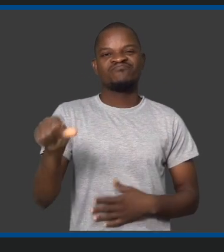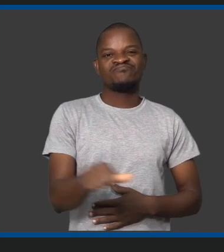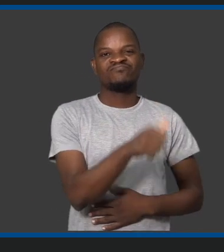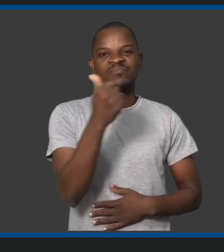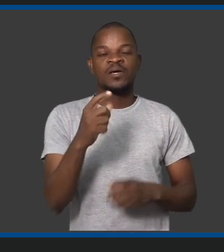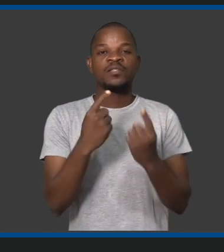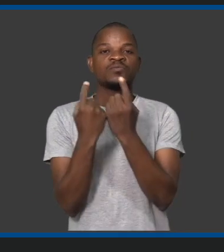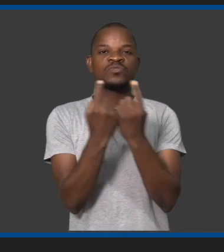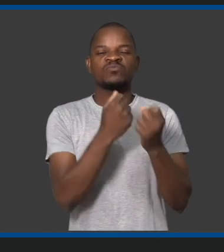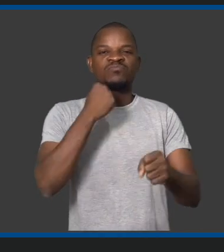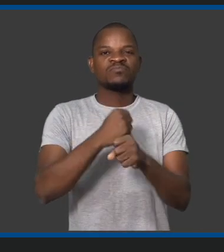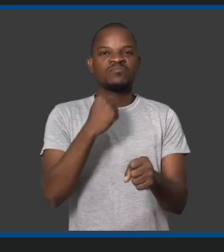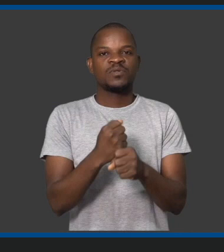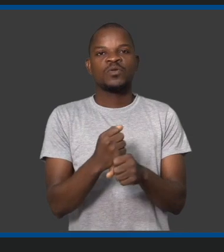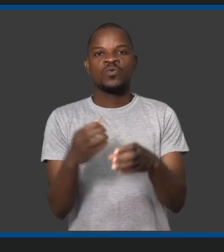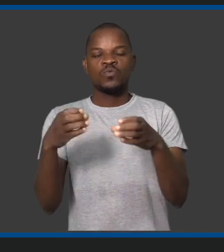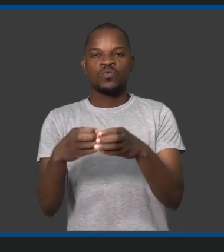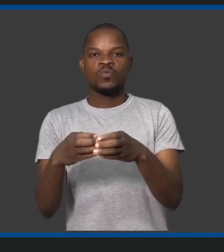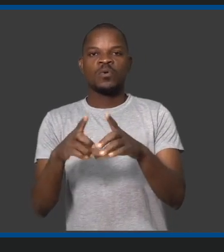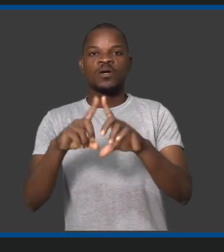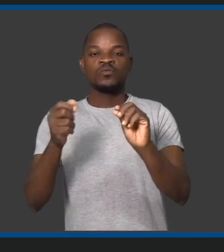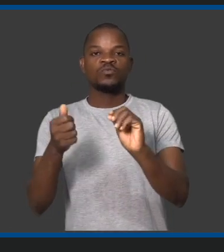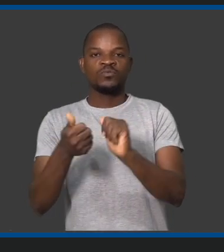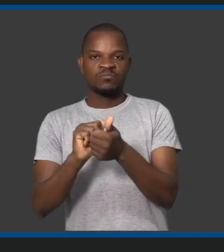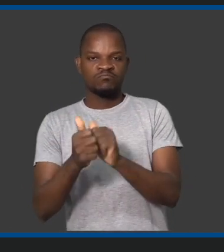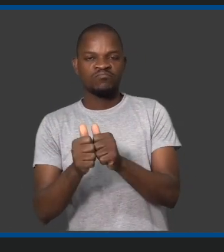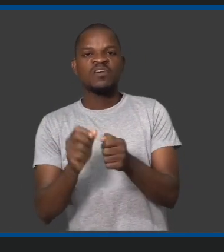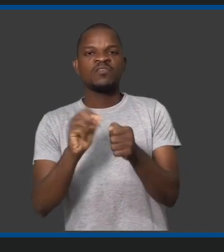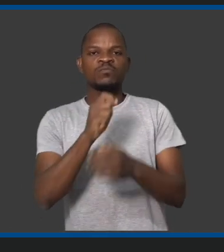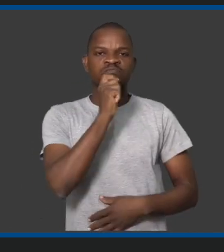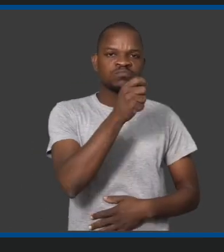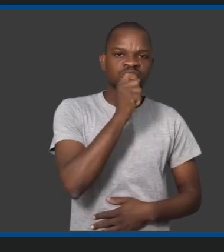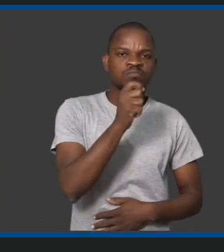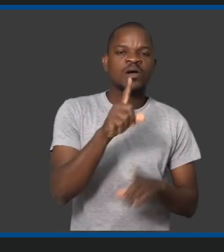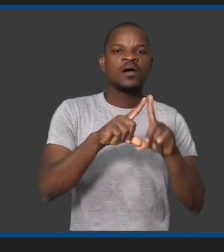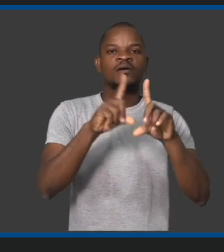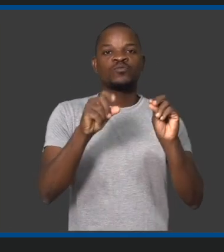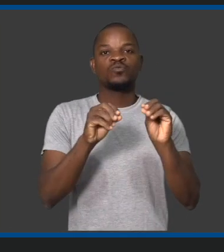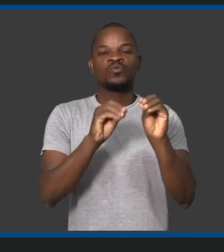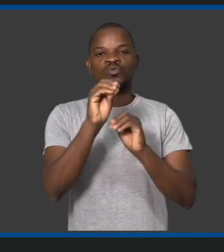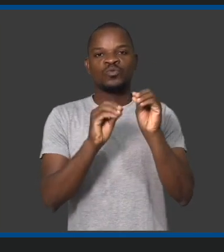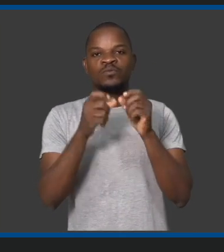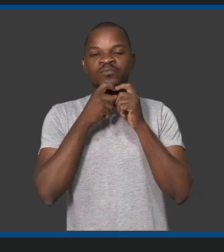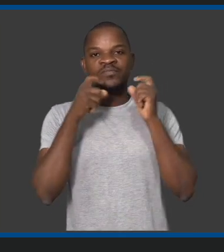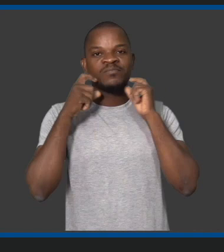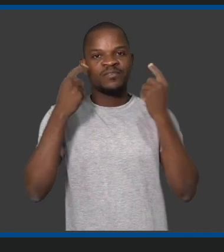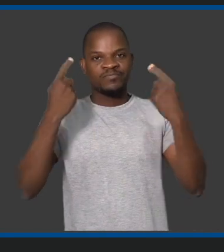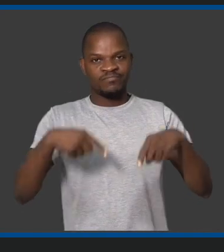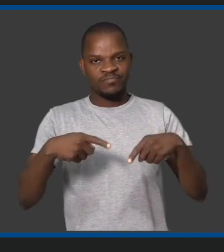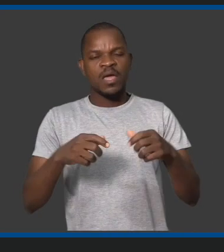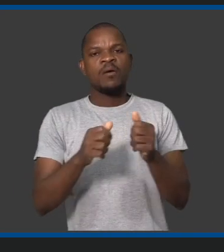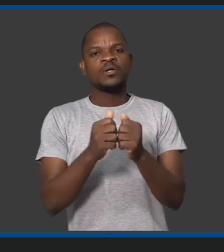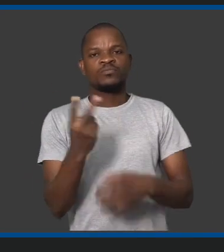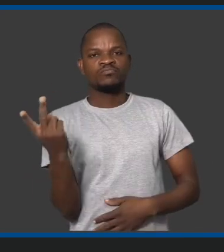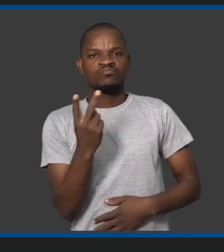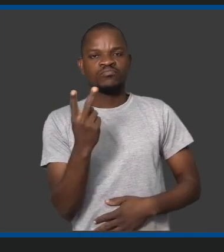condições de trabalho da classe dos cribas desportivos na cobertura dos Jogos do Moçambola. Para